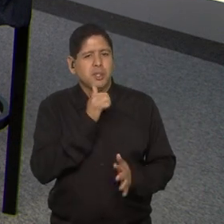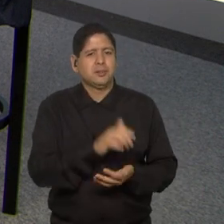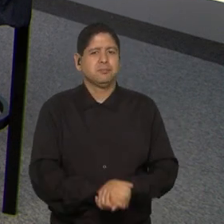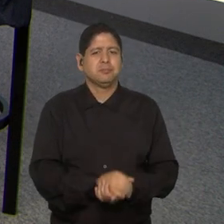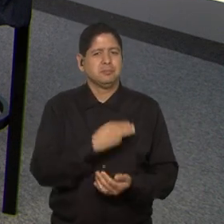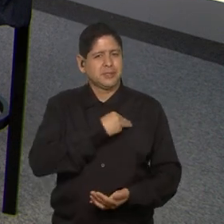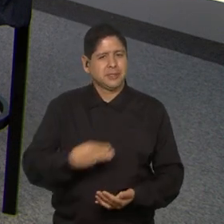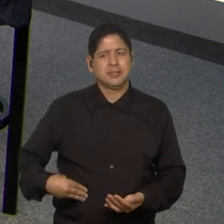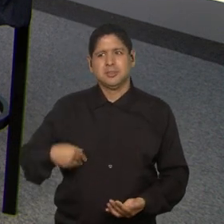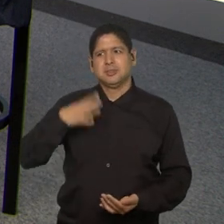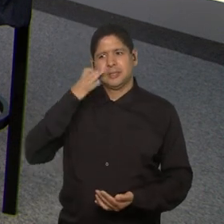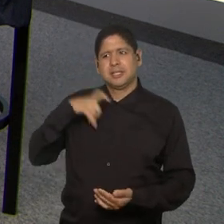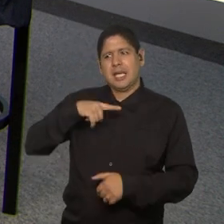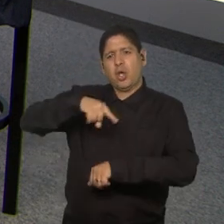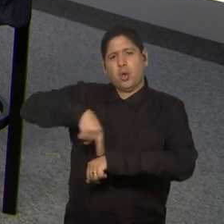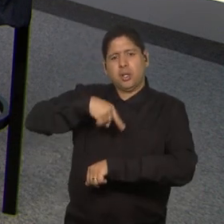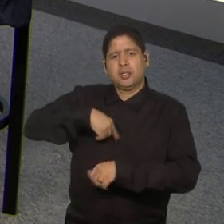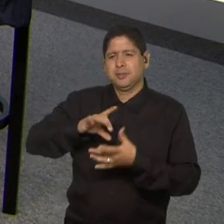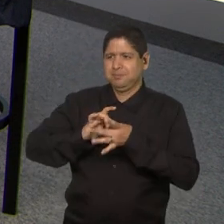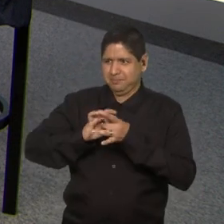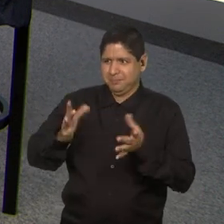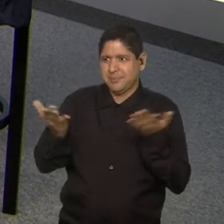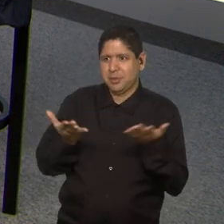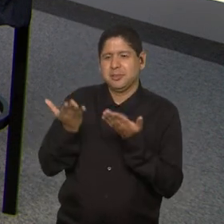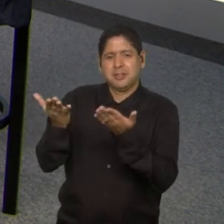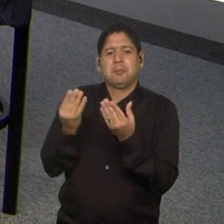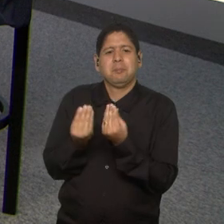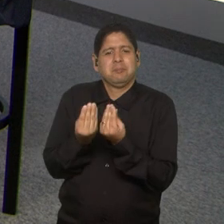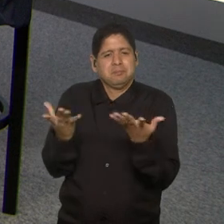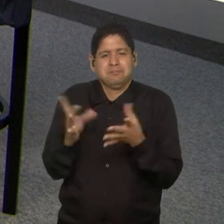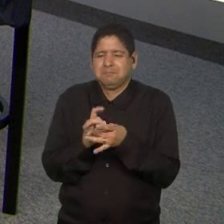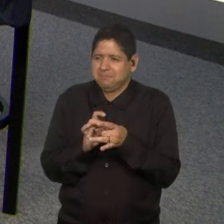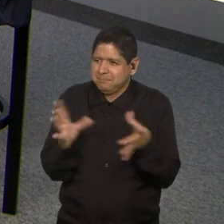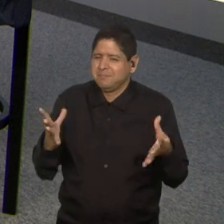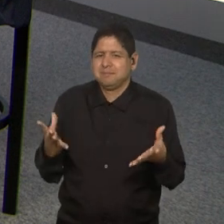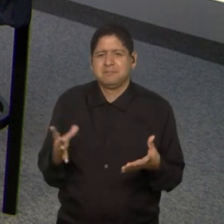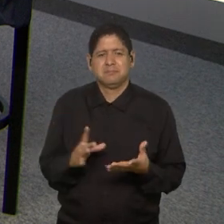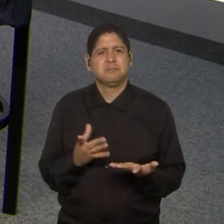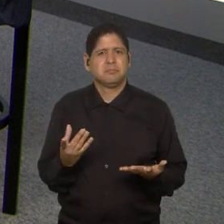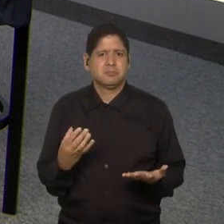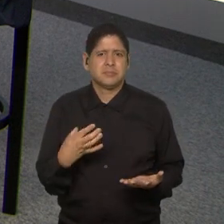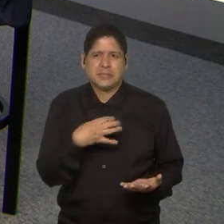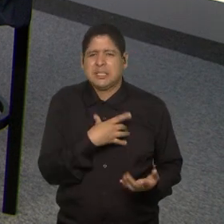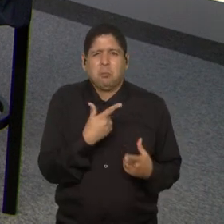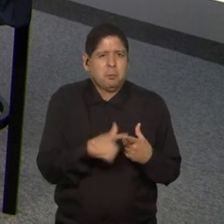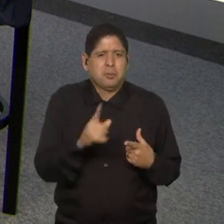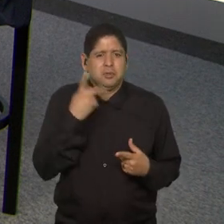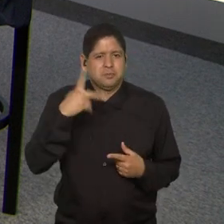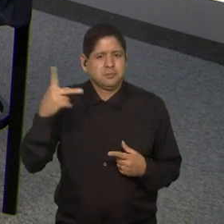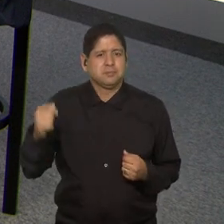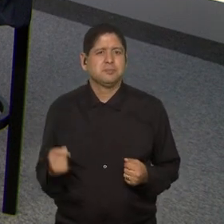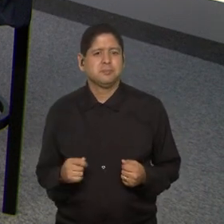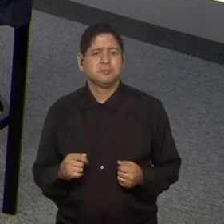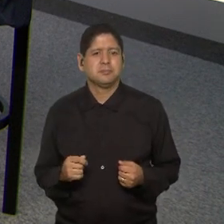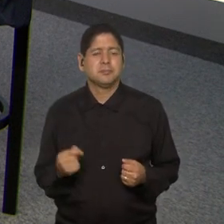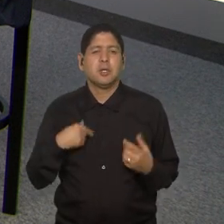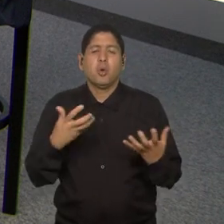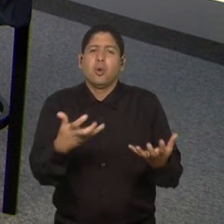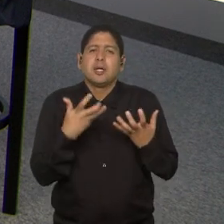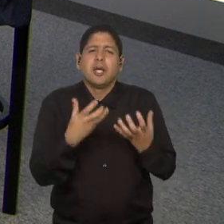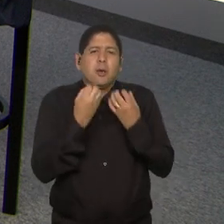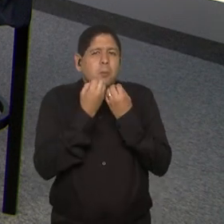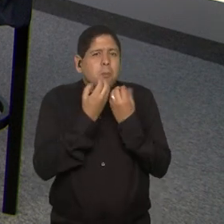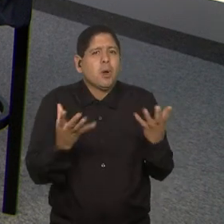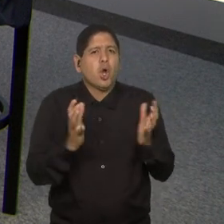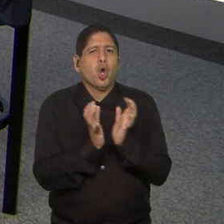Ministra, sei que você tem horário, eu vou te liberar para você ficar à vontade, não ter problema para você. Desejo uma